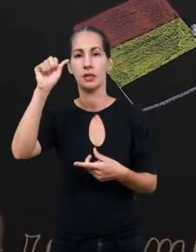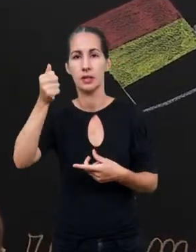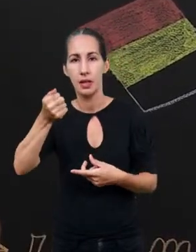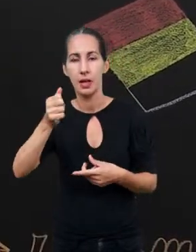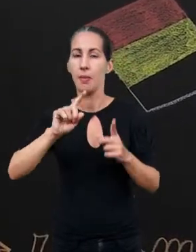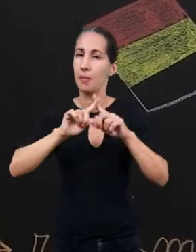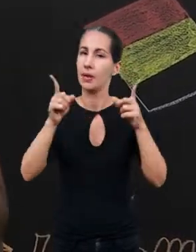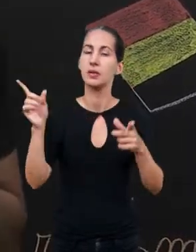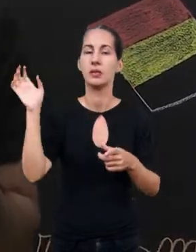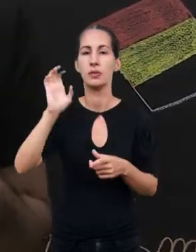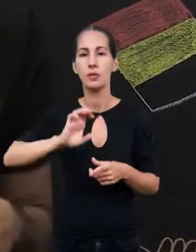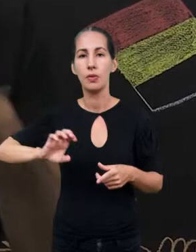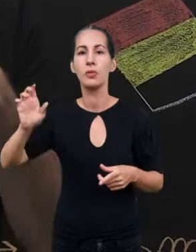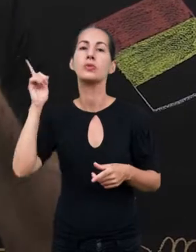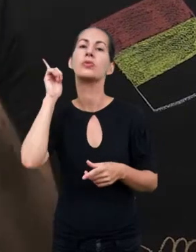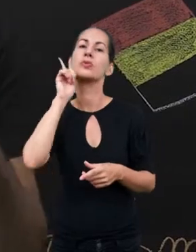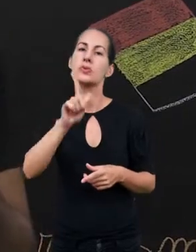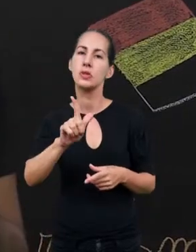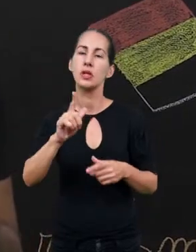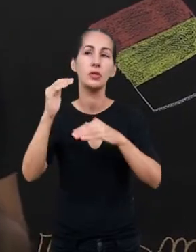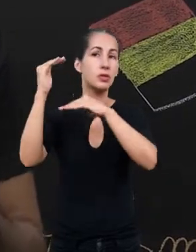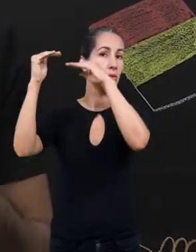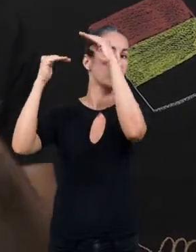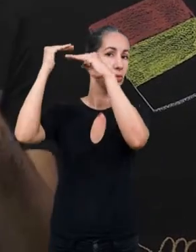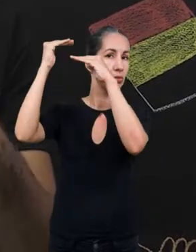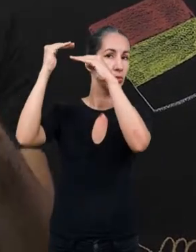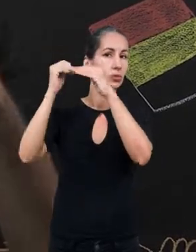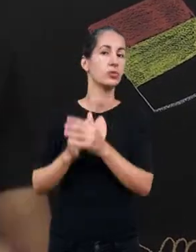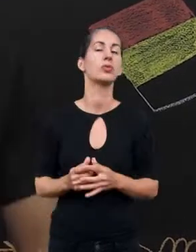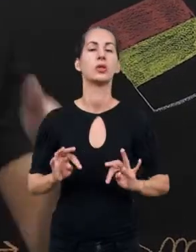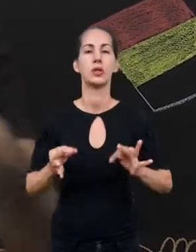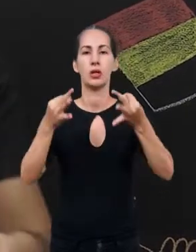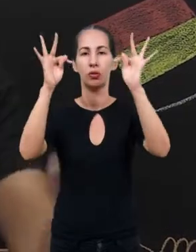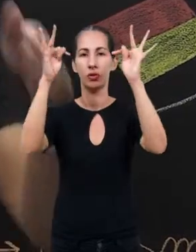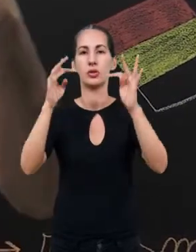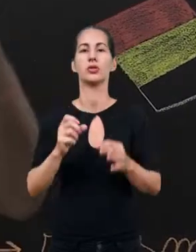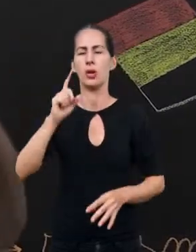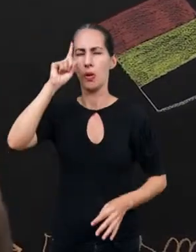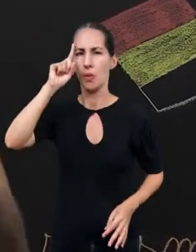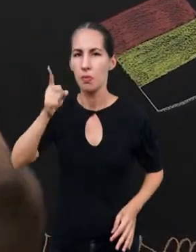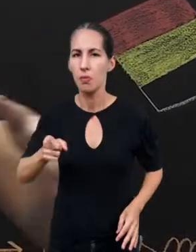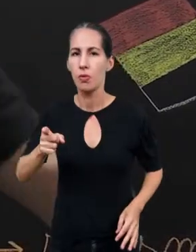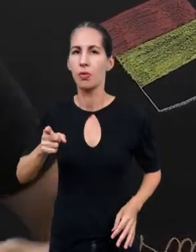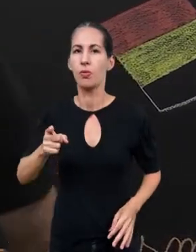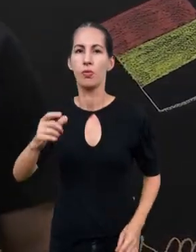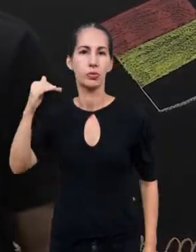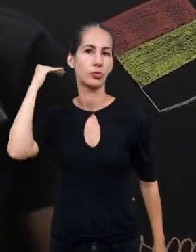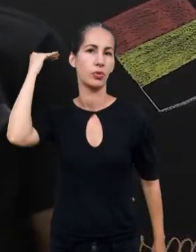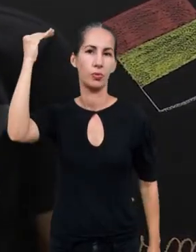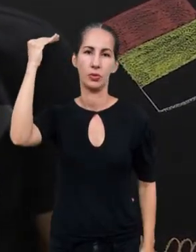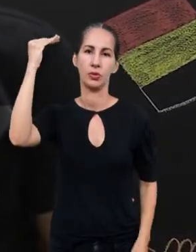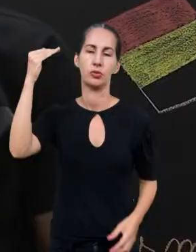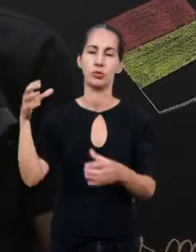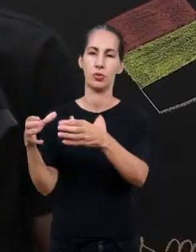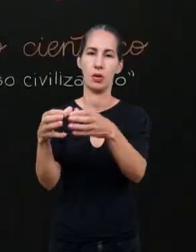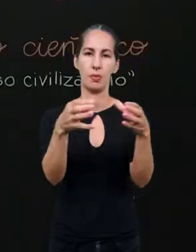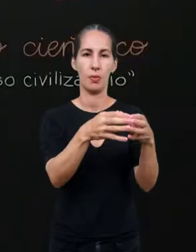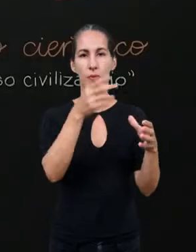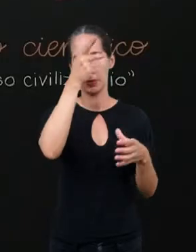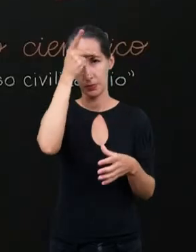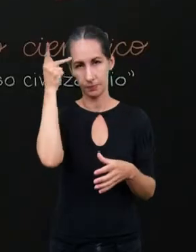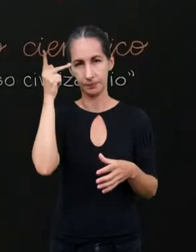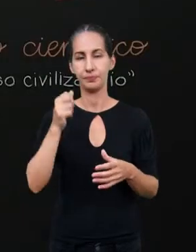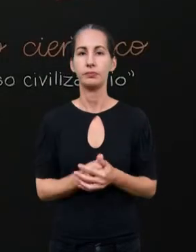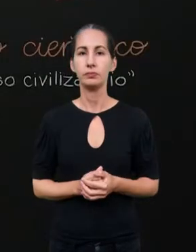Mas os europeus conseguem, sobretudo por causa das suas tecnologias, impor um domínio sobre aquelas populações.